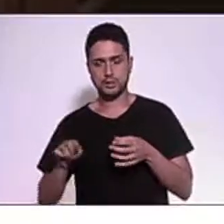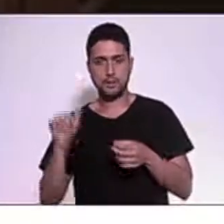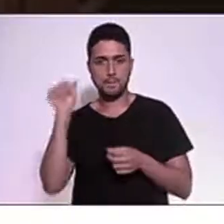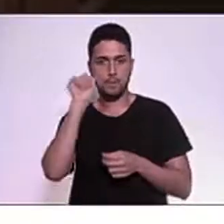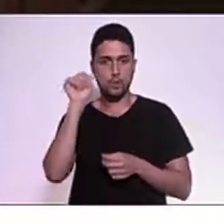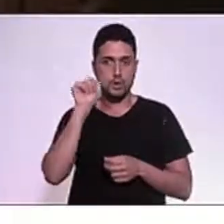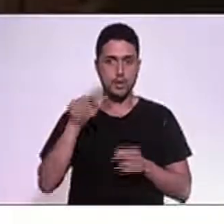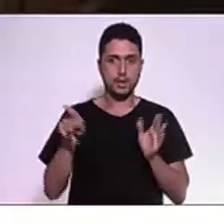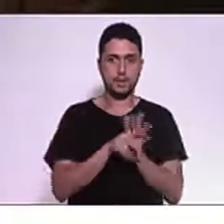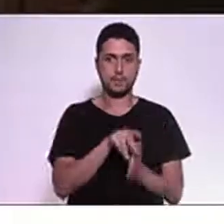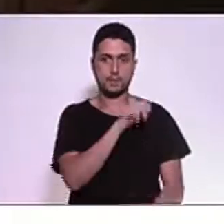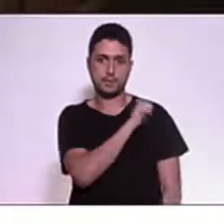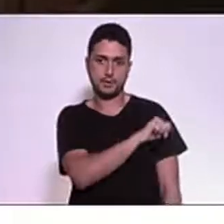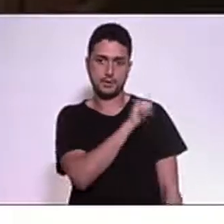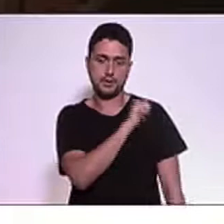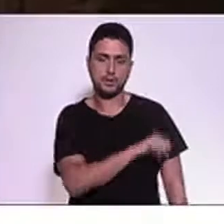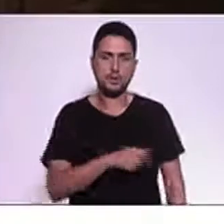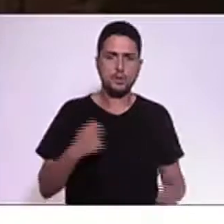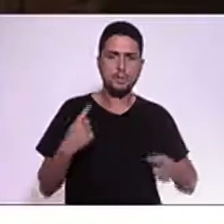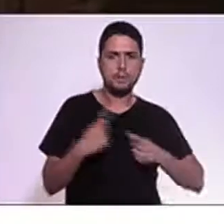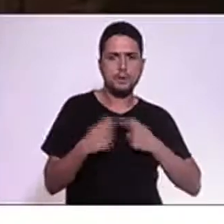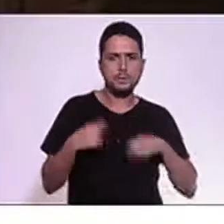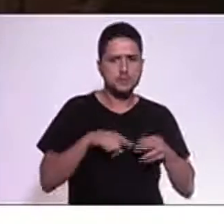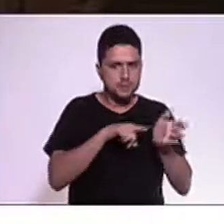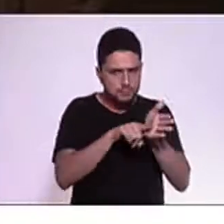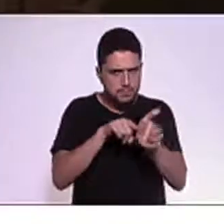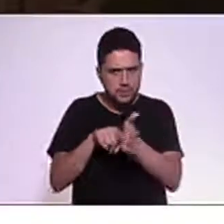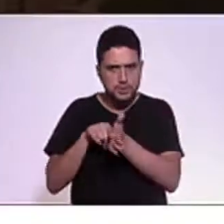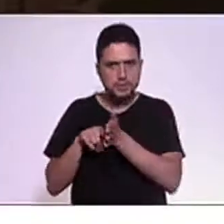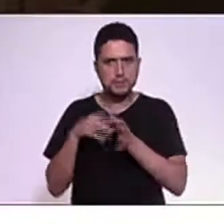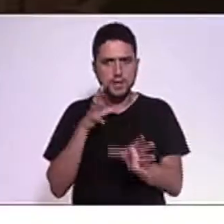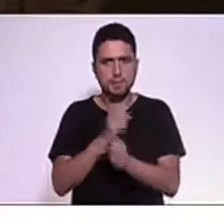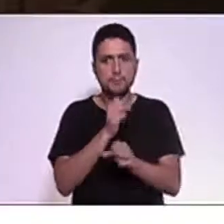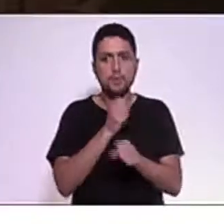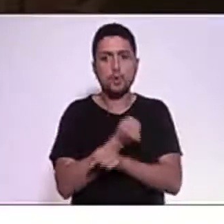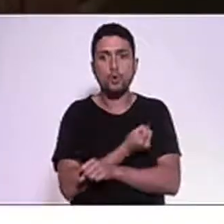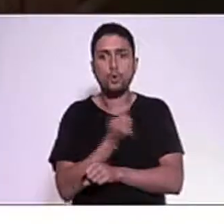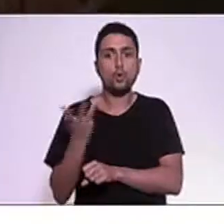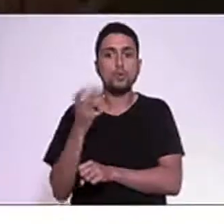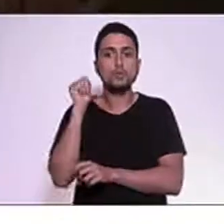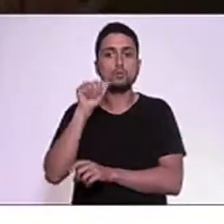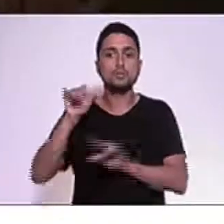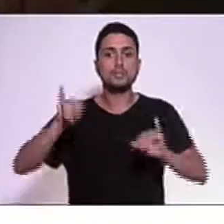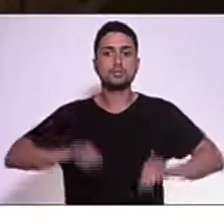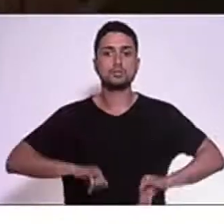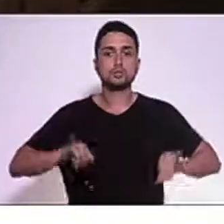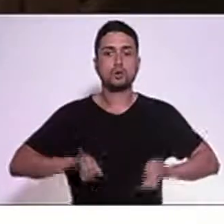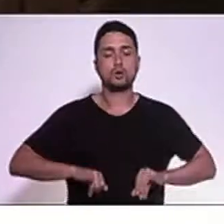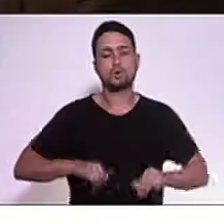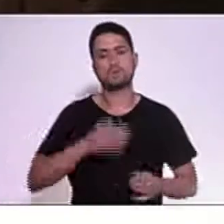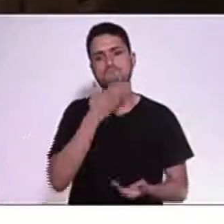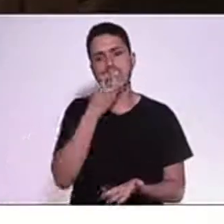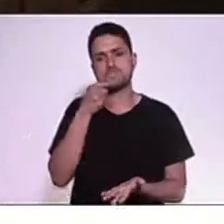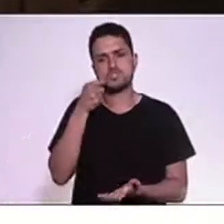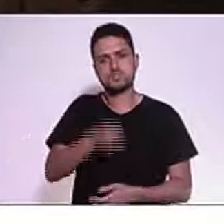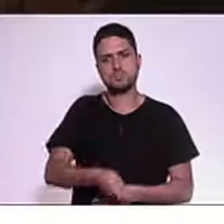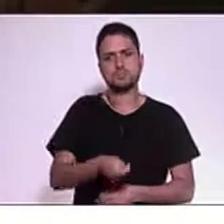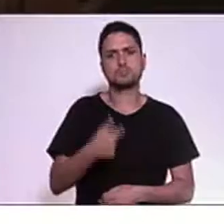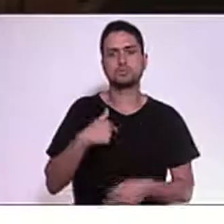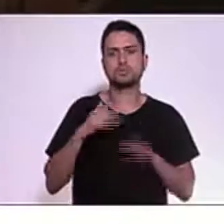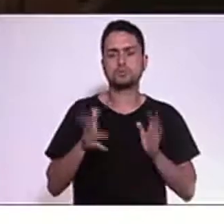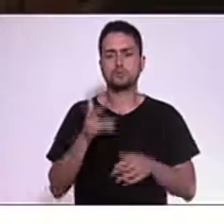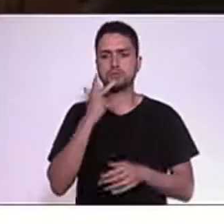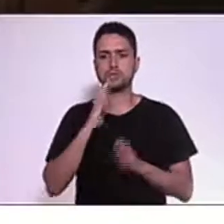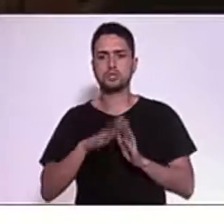os dados sobre essa realidade. Eu falava anteriormente dos ataques concretos ao debate de gênero na